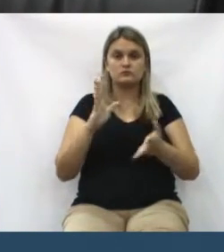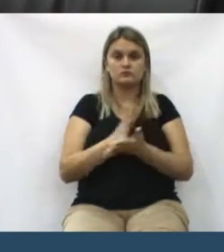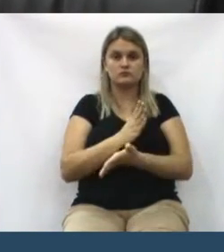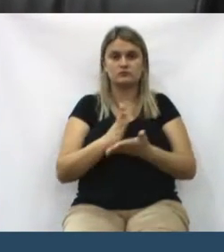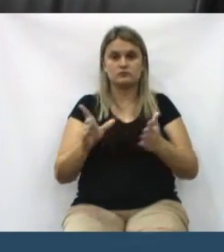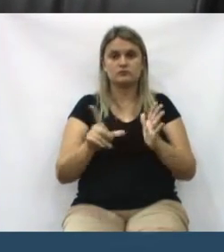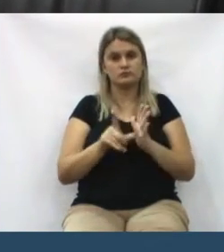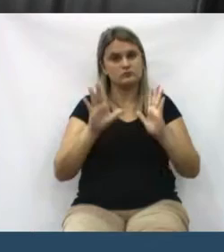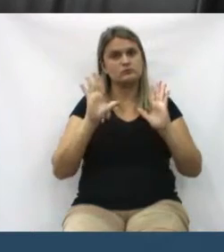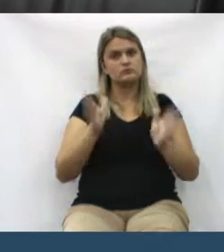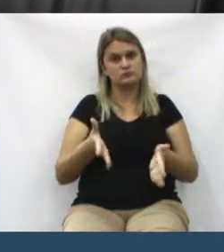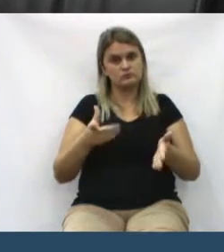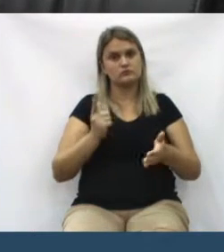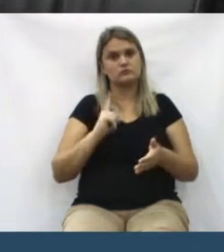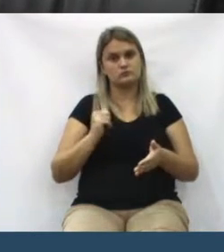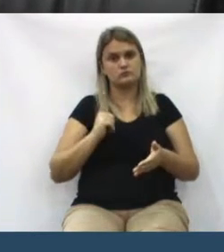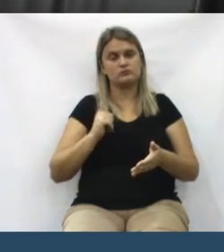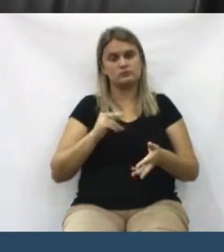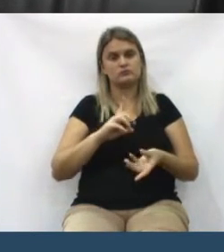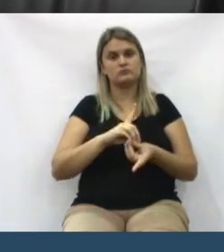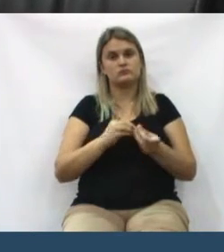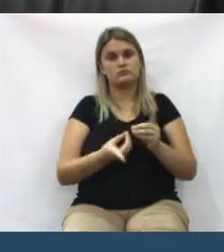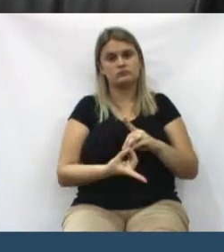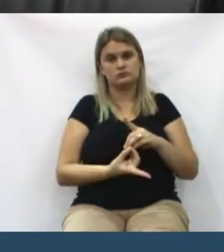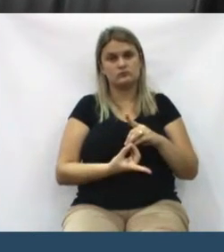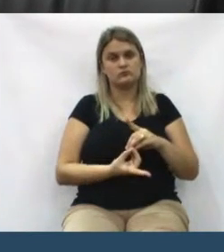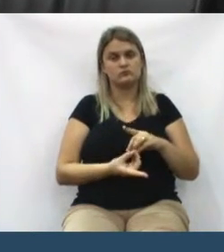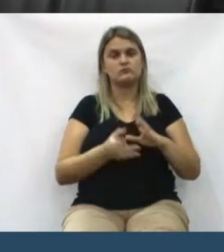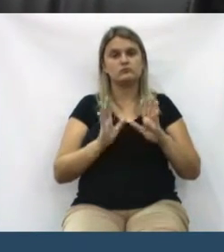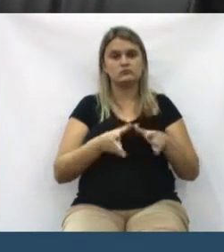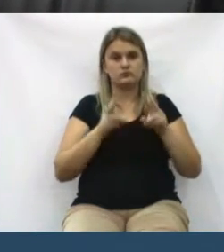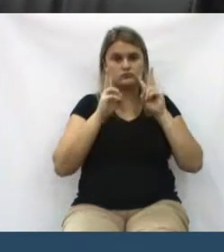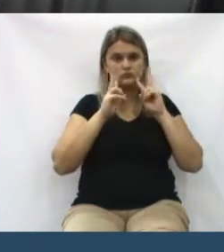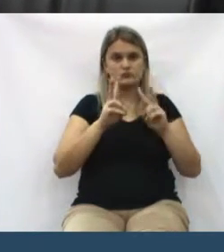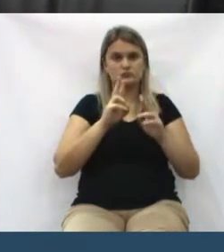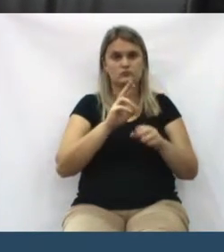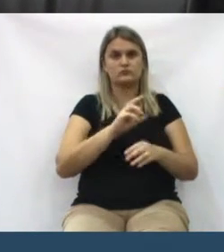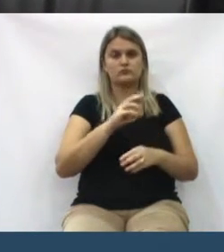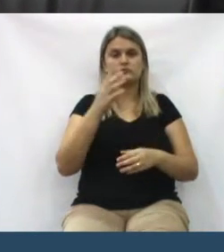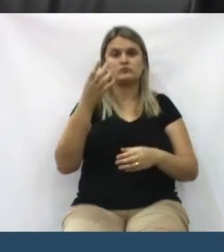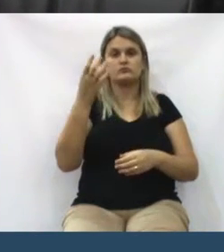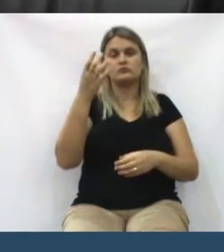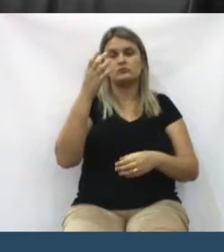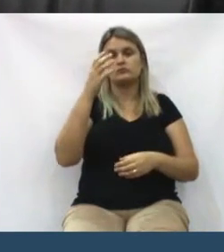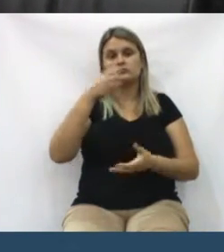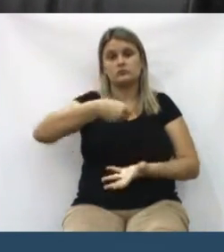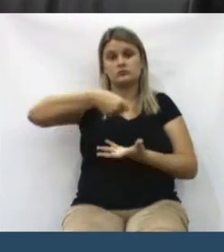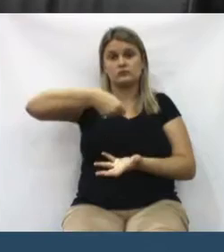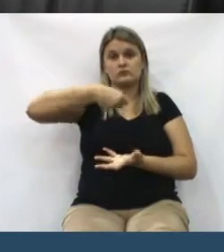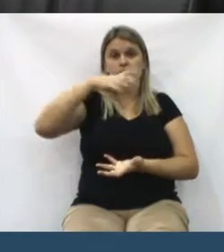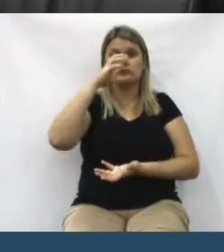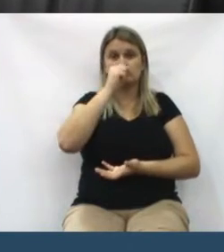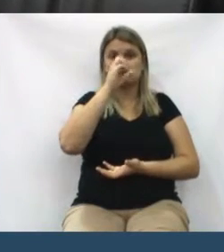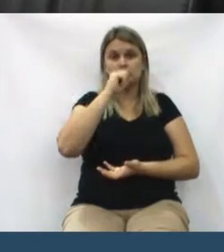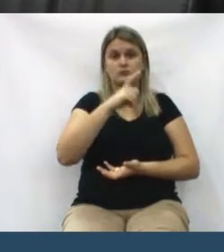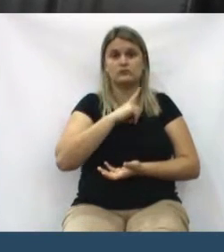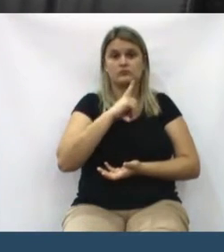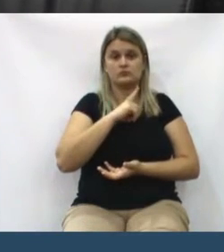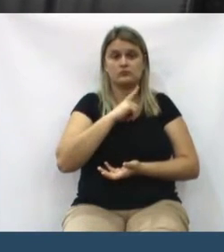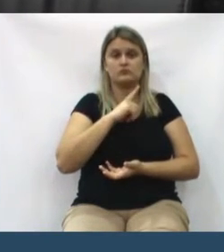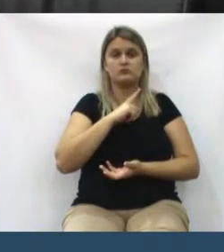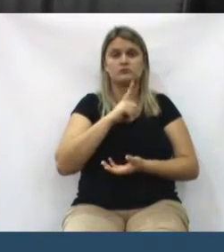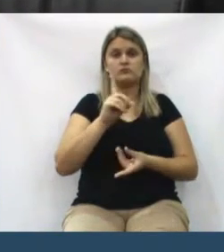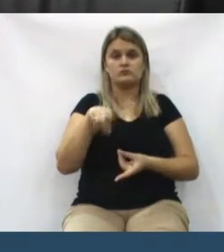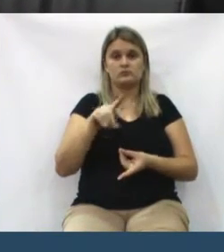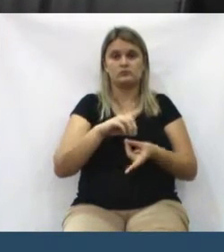estão fazendo. Você já vê no pacote, na sacola laranja, que atrás já tem, não exatamente como projeto de lei, porque não existia